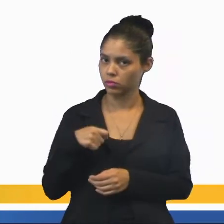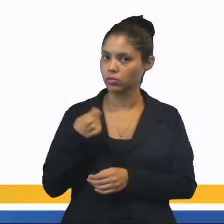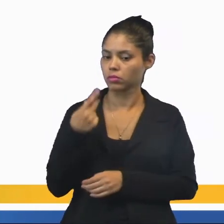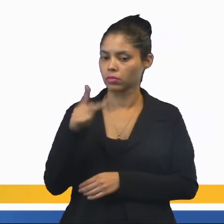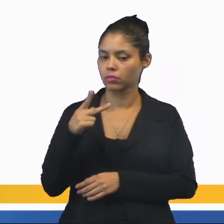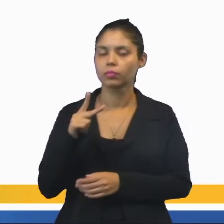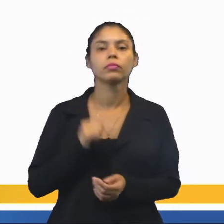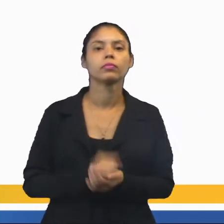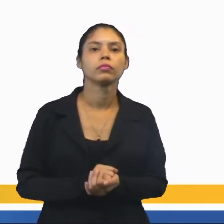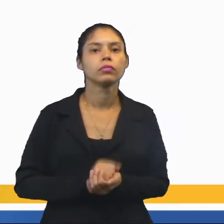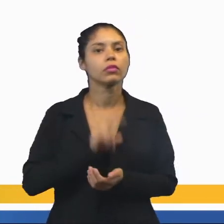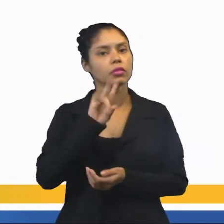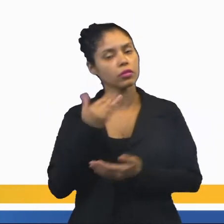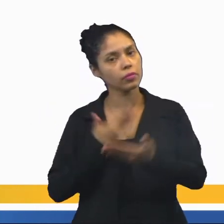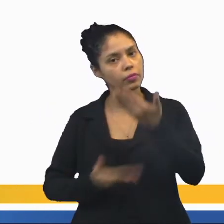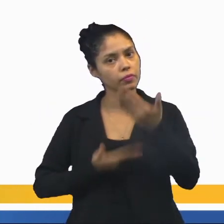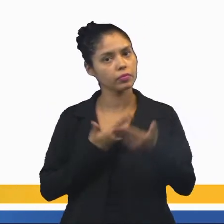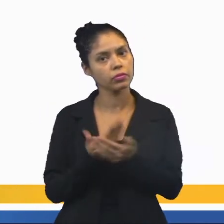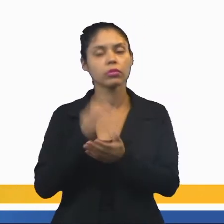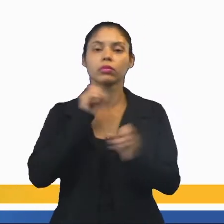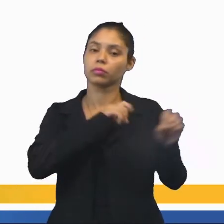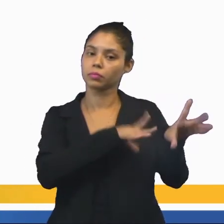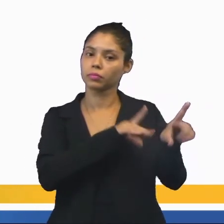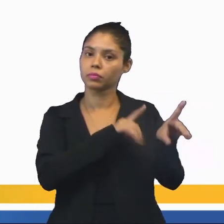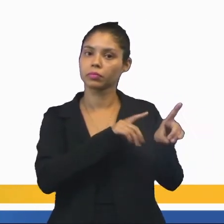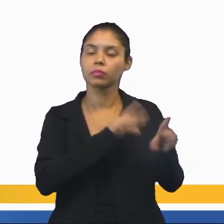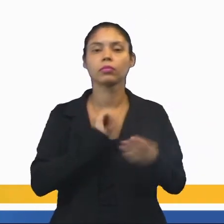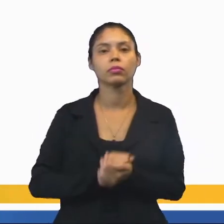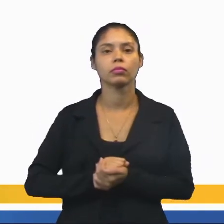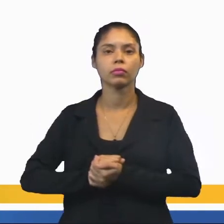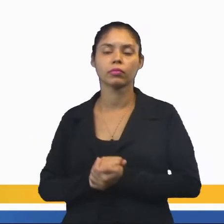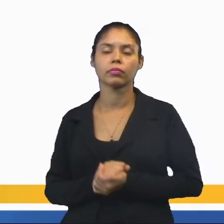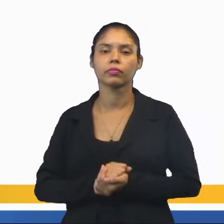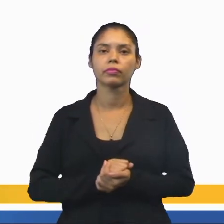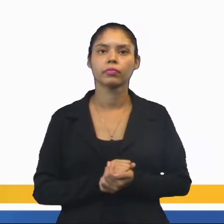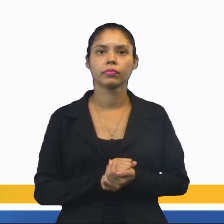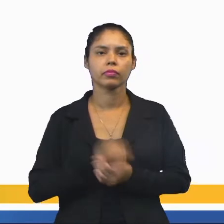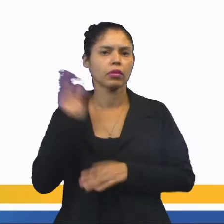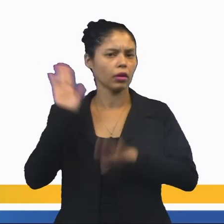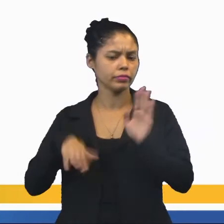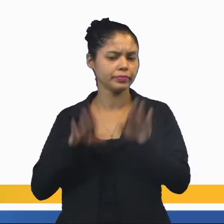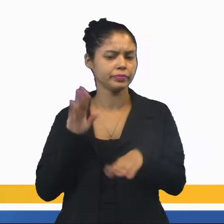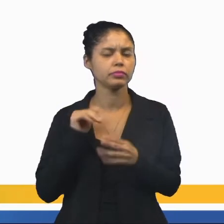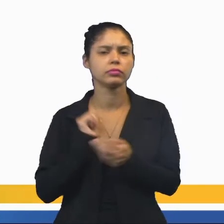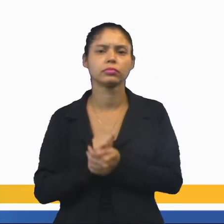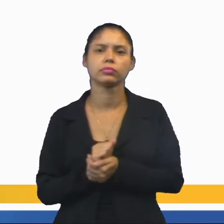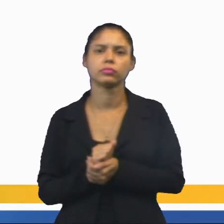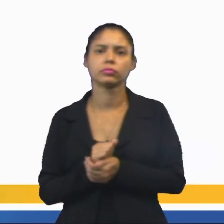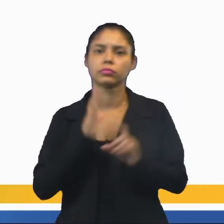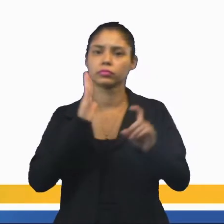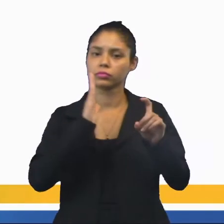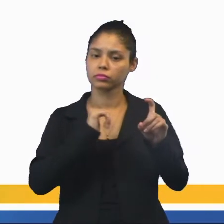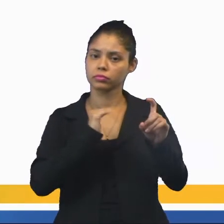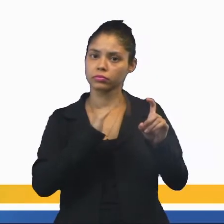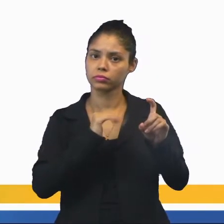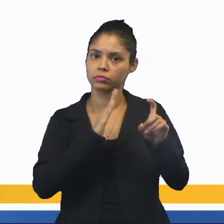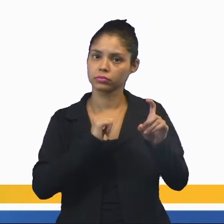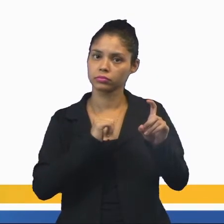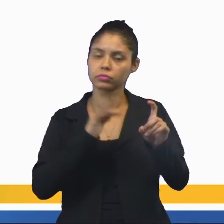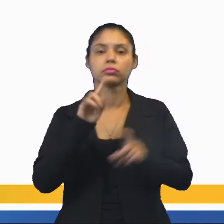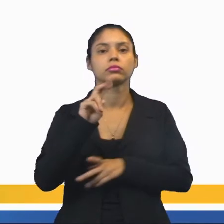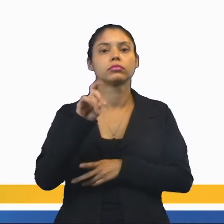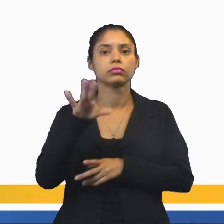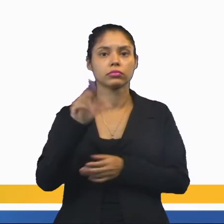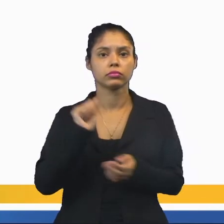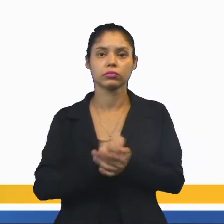dele, que vai estar relacionada à doutrina, vai estar relacionada, às vezes, ao mito fundador daquela